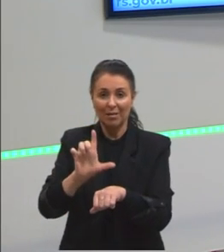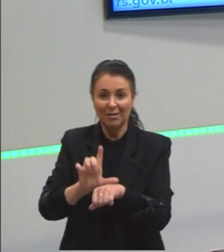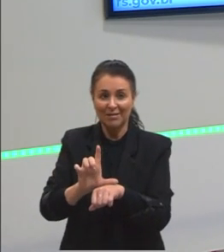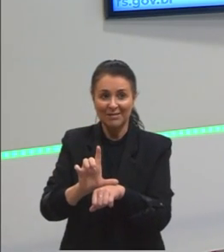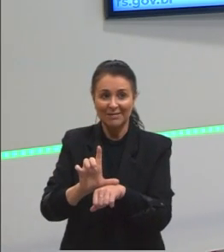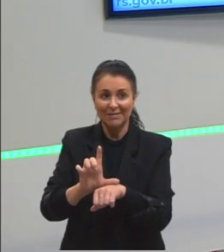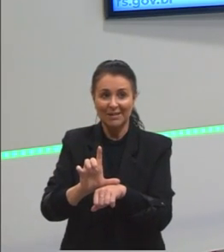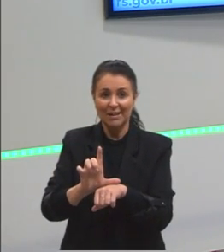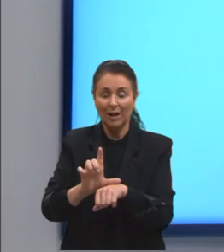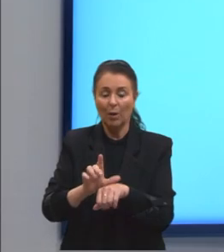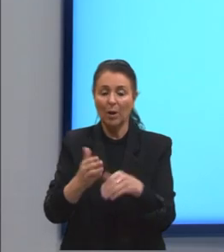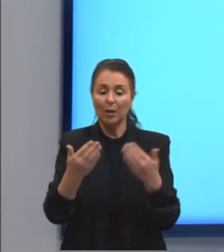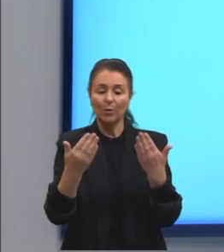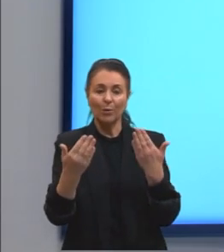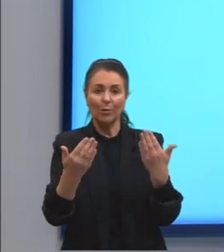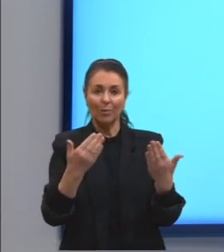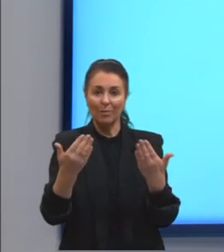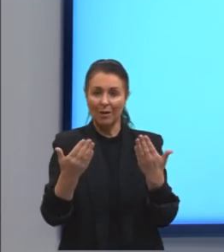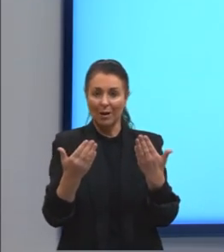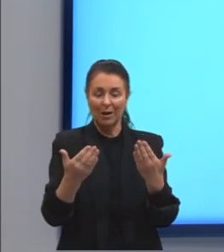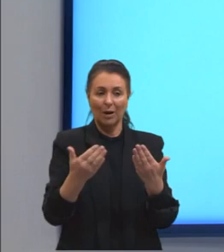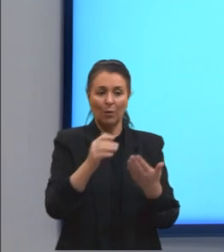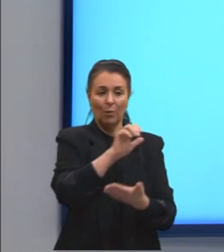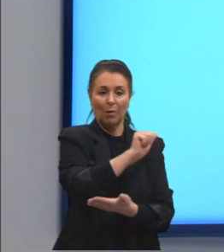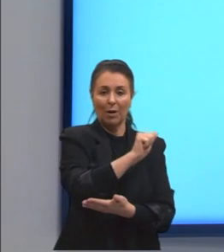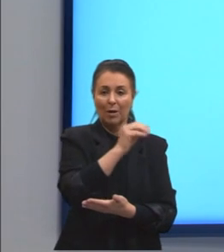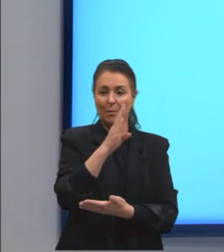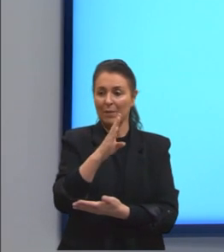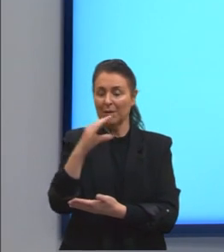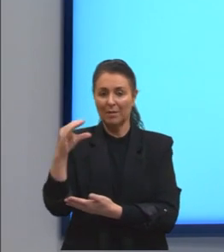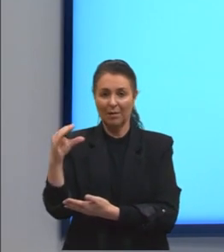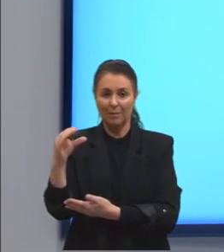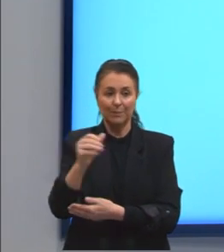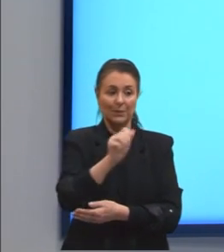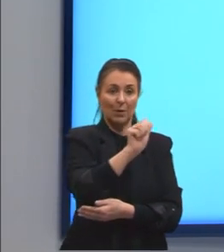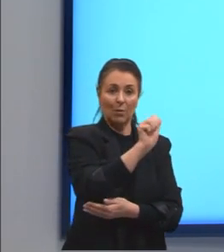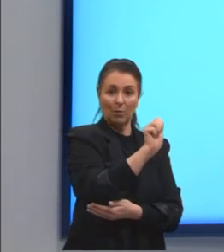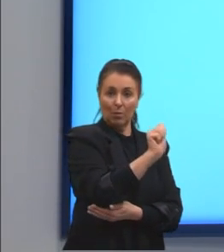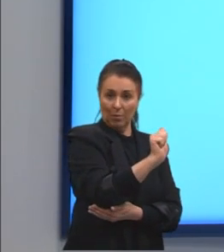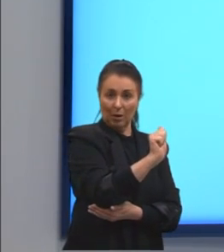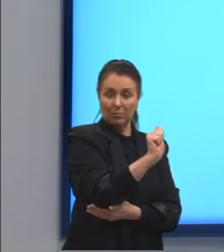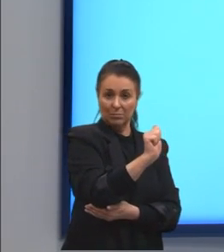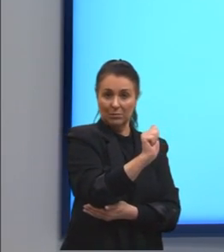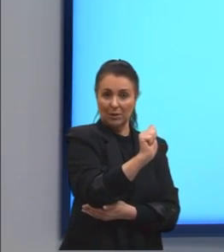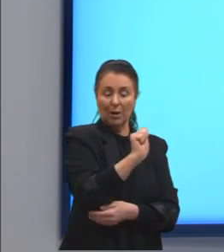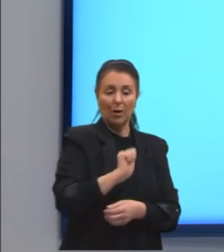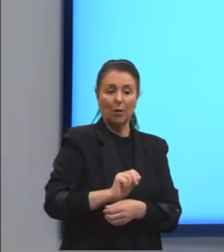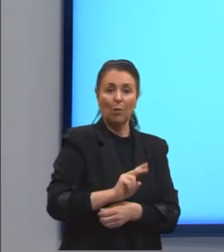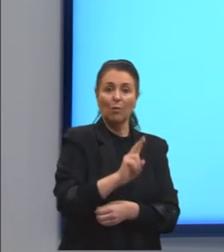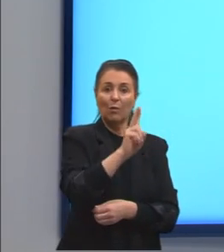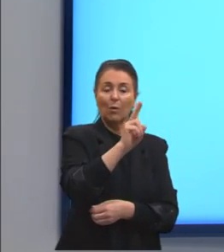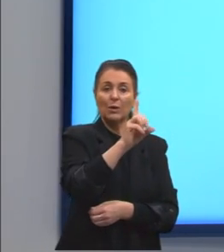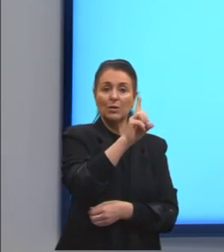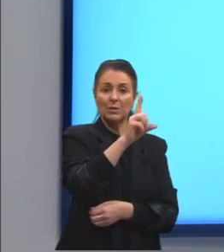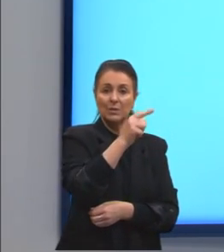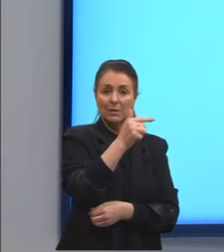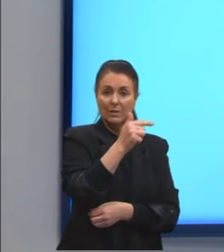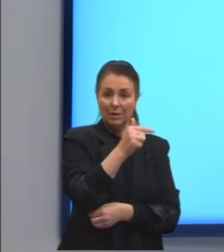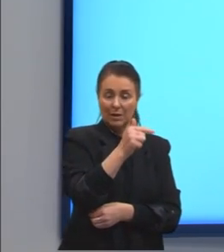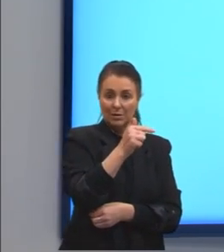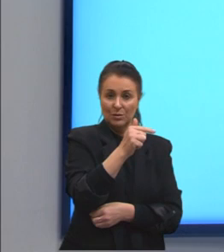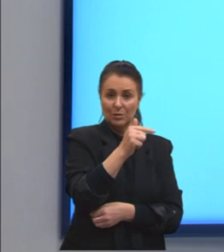vamos agora comparar estes valores. Na loja A, o valor desembolsado seria de R 17